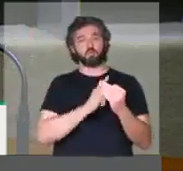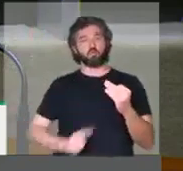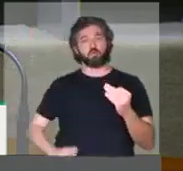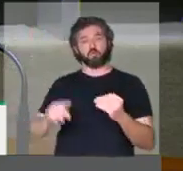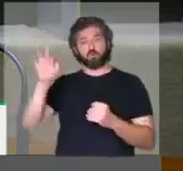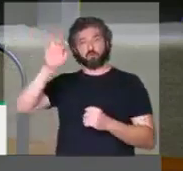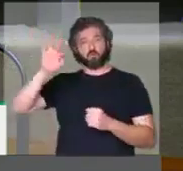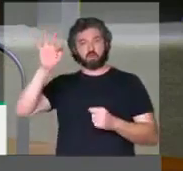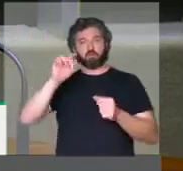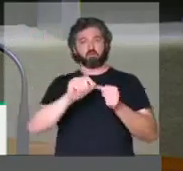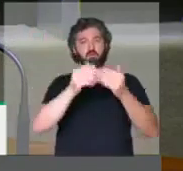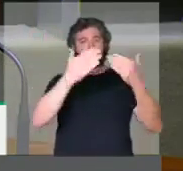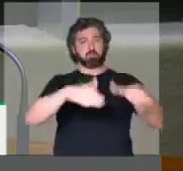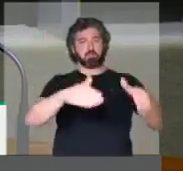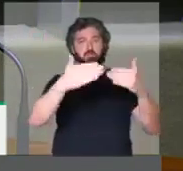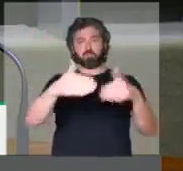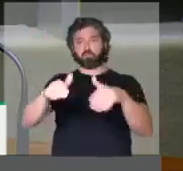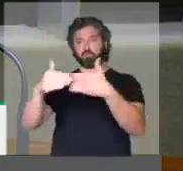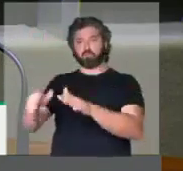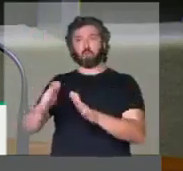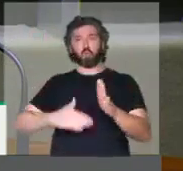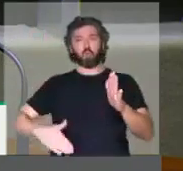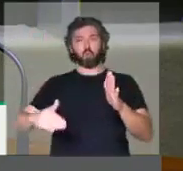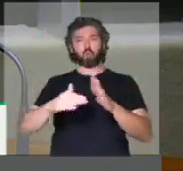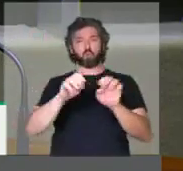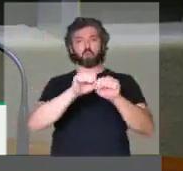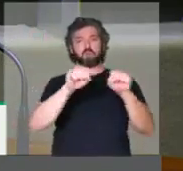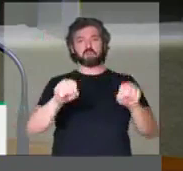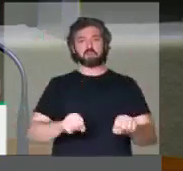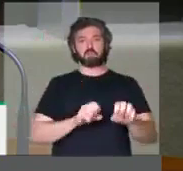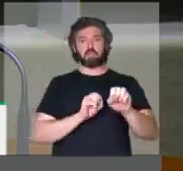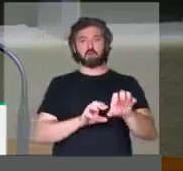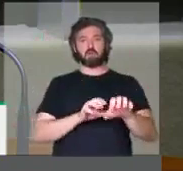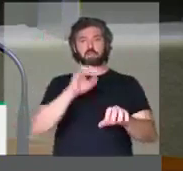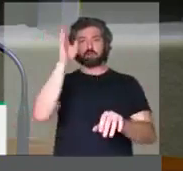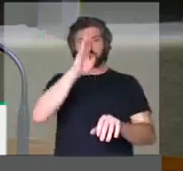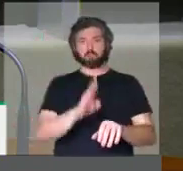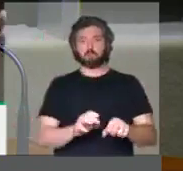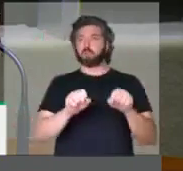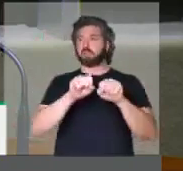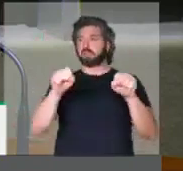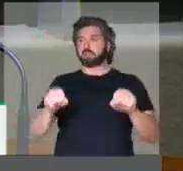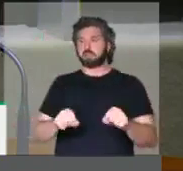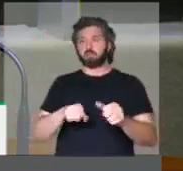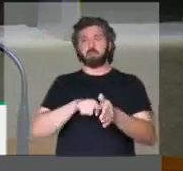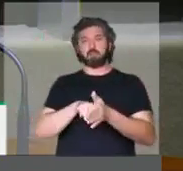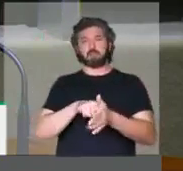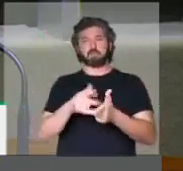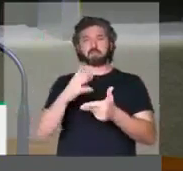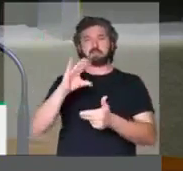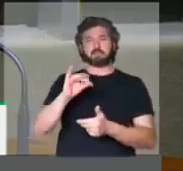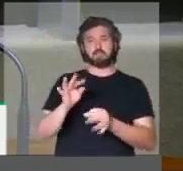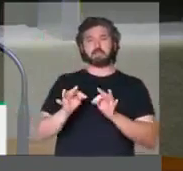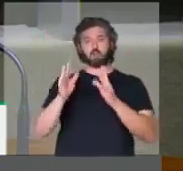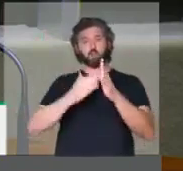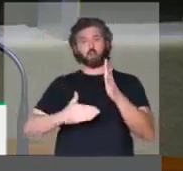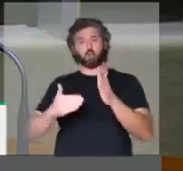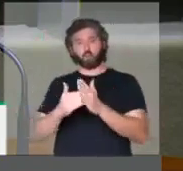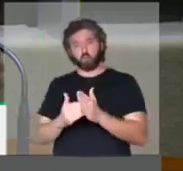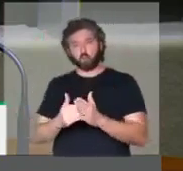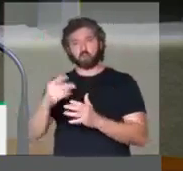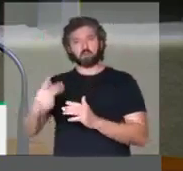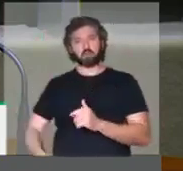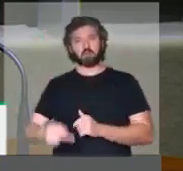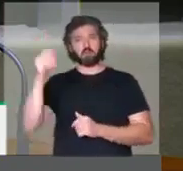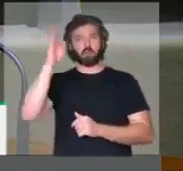governo federal, de todo o sistema educacional do Brasil, de todo o sistema e suporte da ciência e tecnologia em